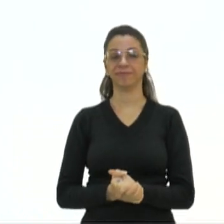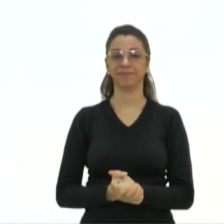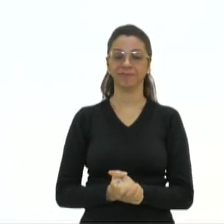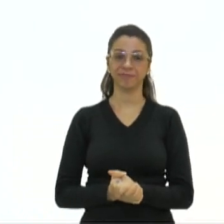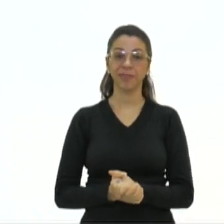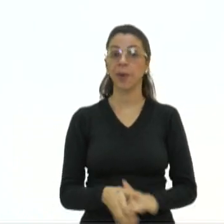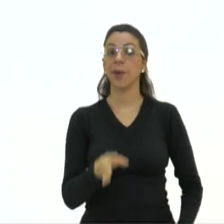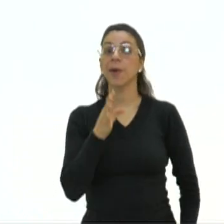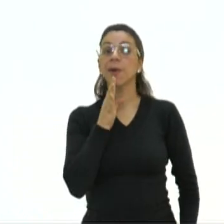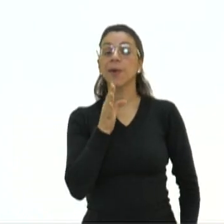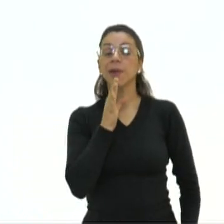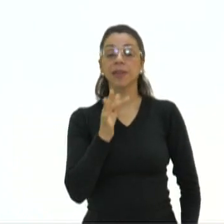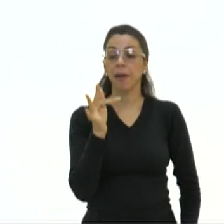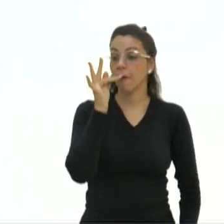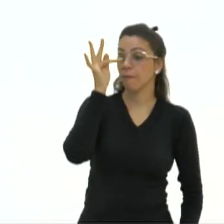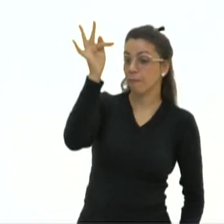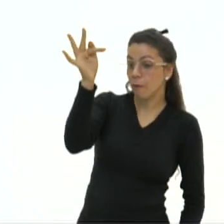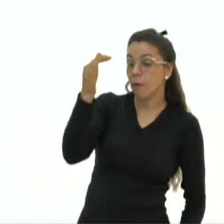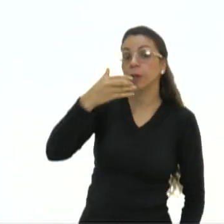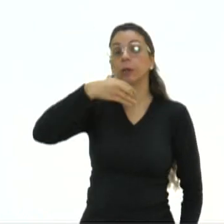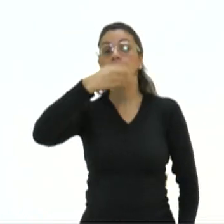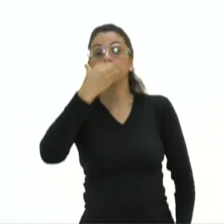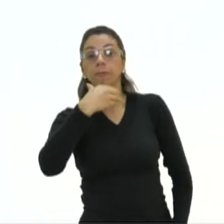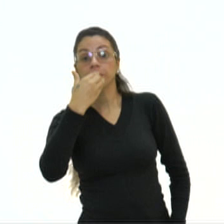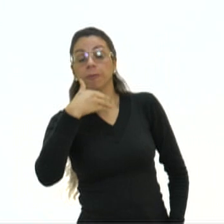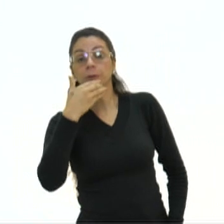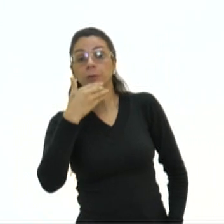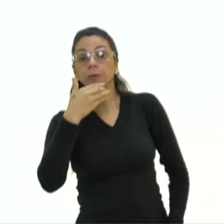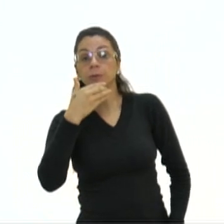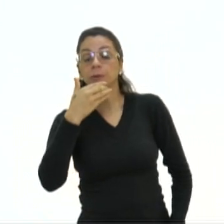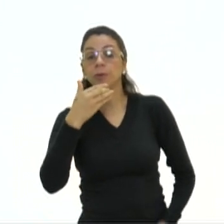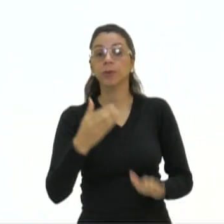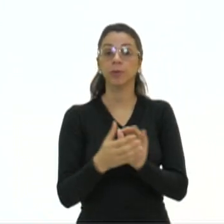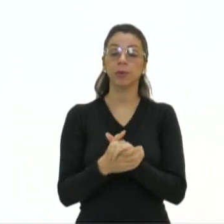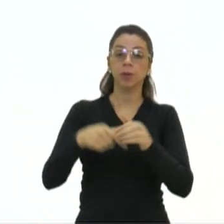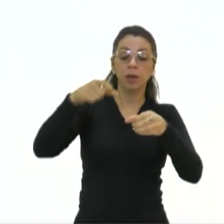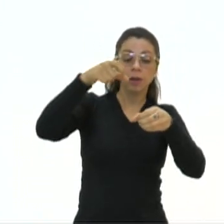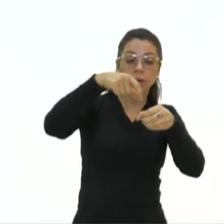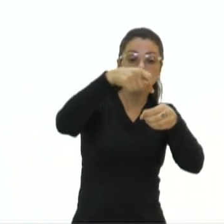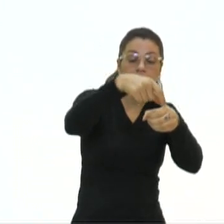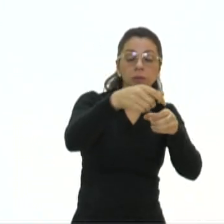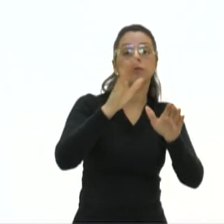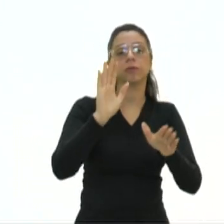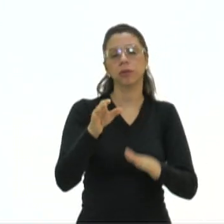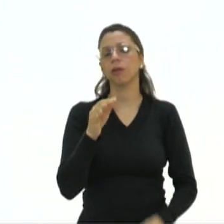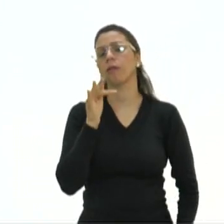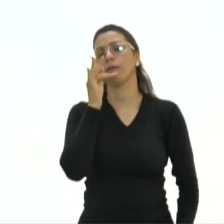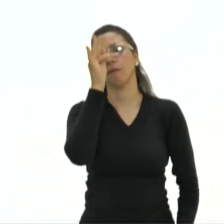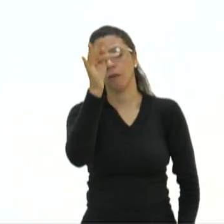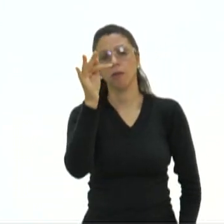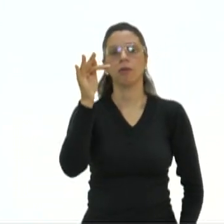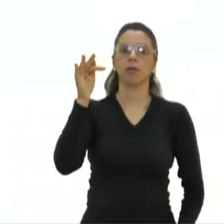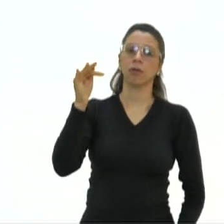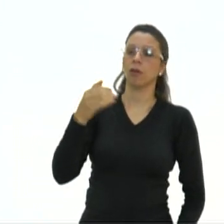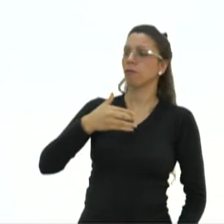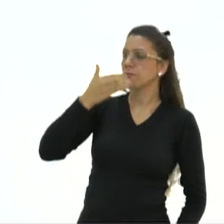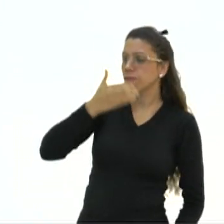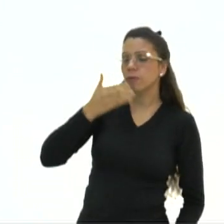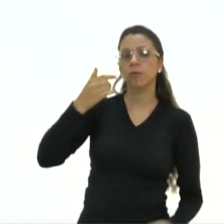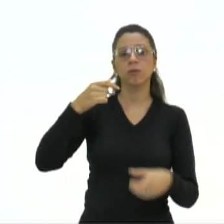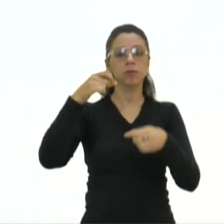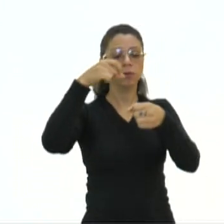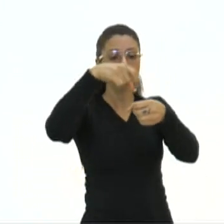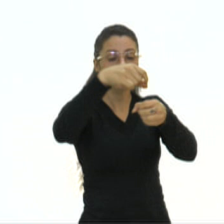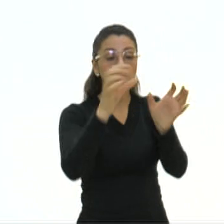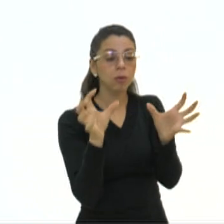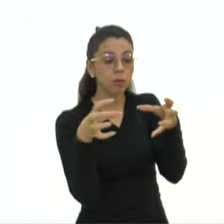frutos e sementes que fazem parte da nossa alimentação. Então, a gente já falou muito sobre flor, sobre fruto e sobre semente que fazem parte